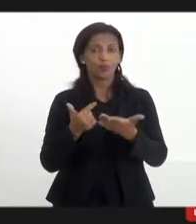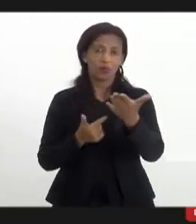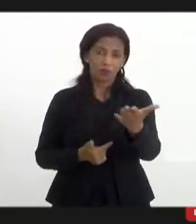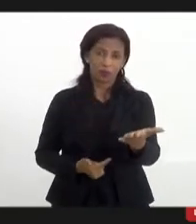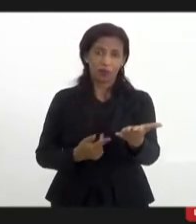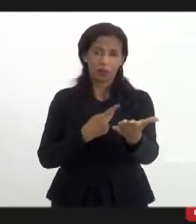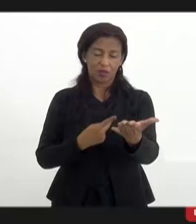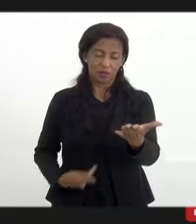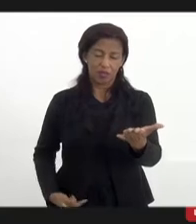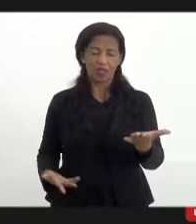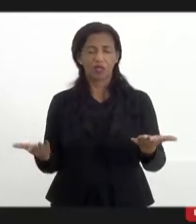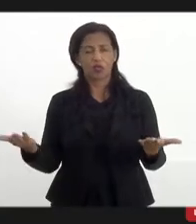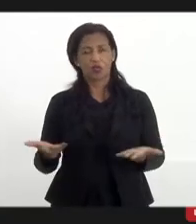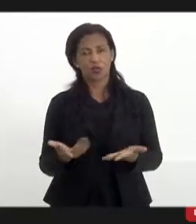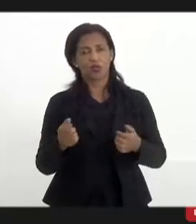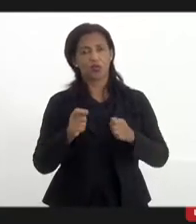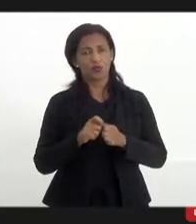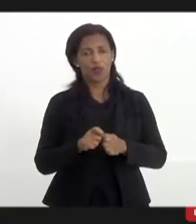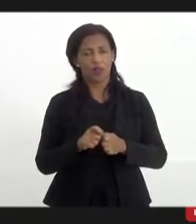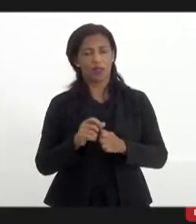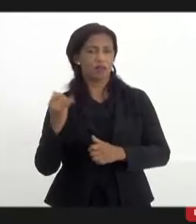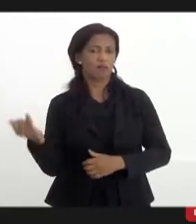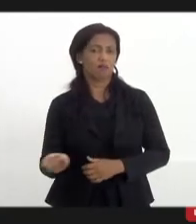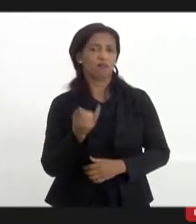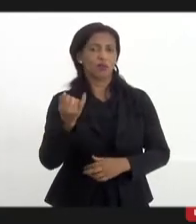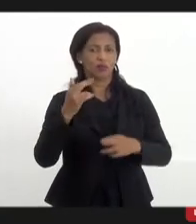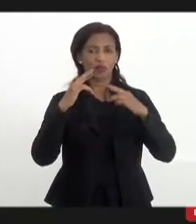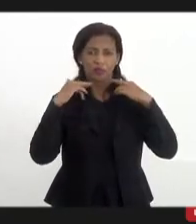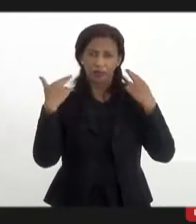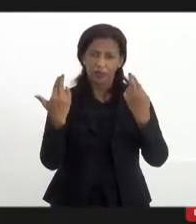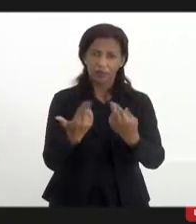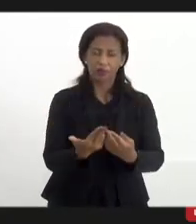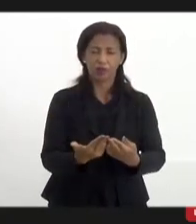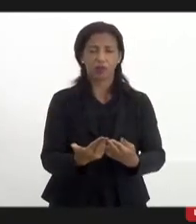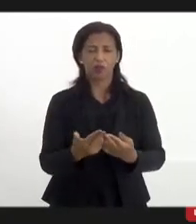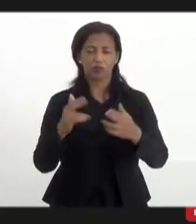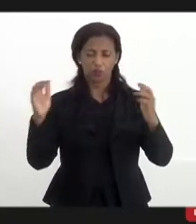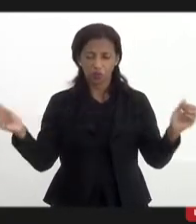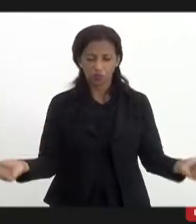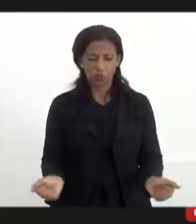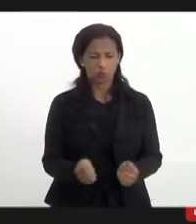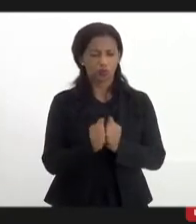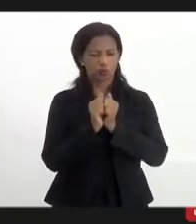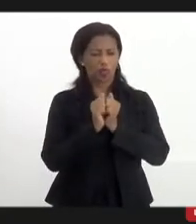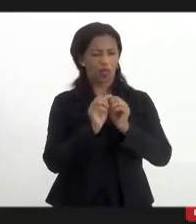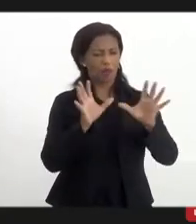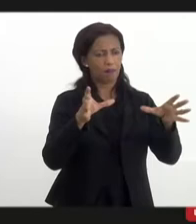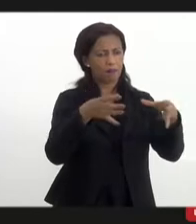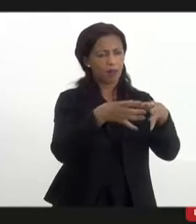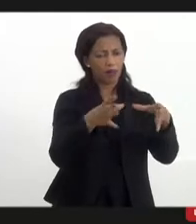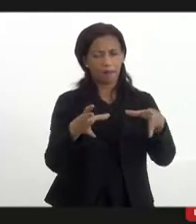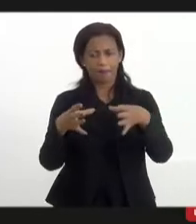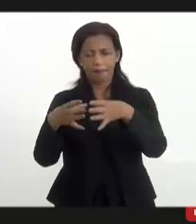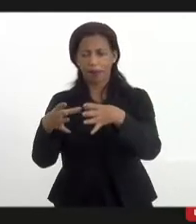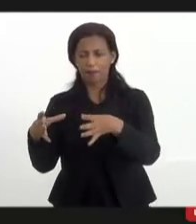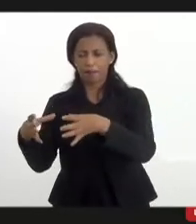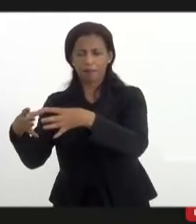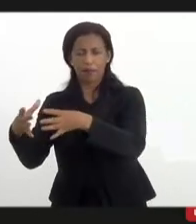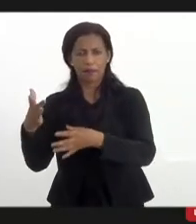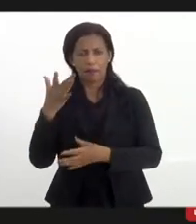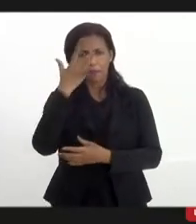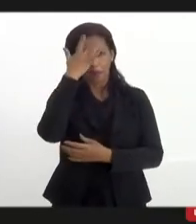Excelência está fazendo, da importância desse trabalho de juntar pessoas que tenham